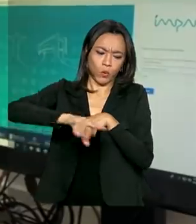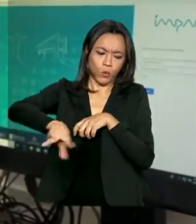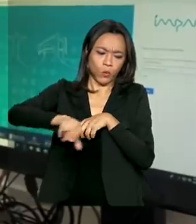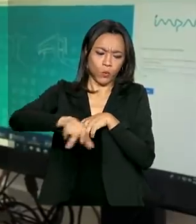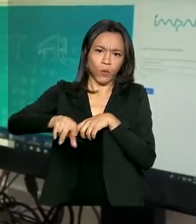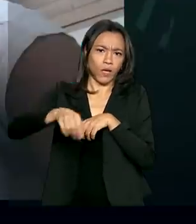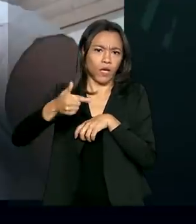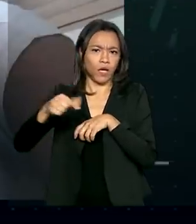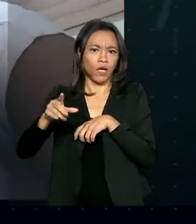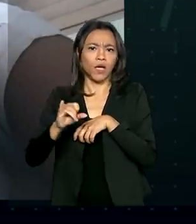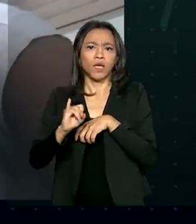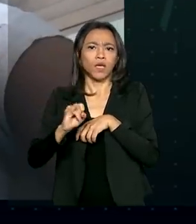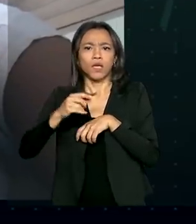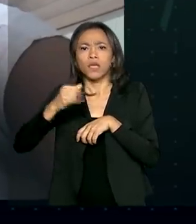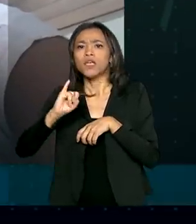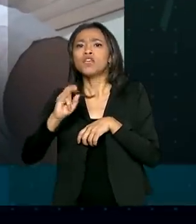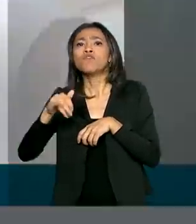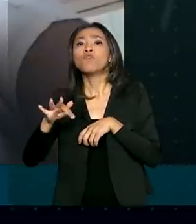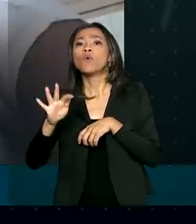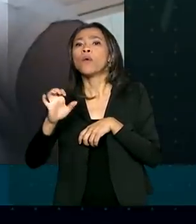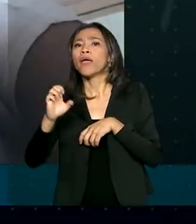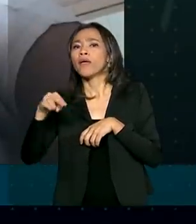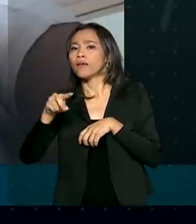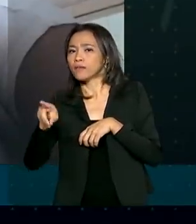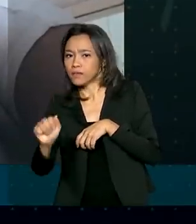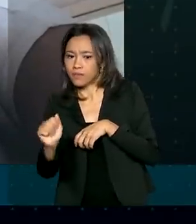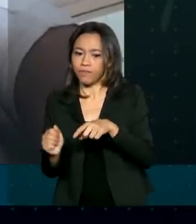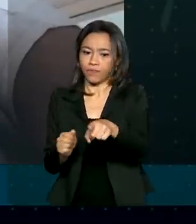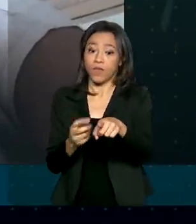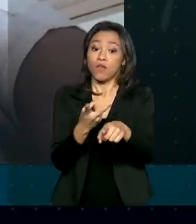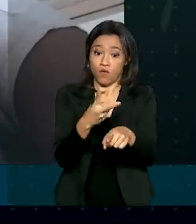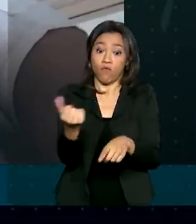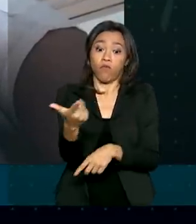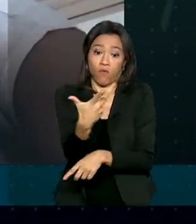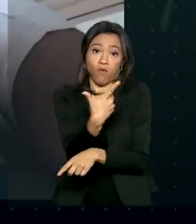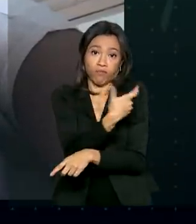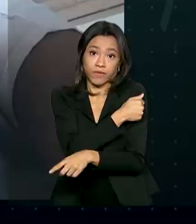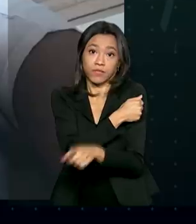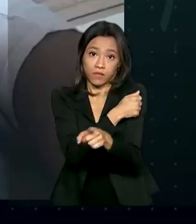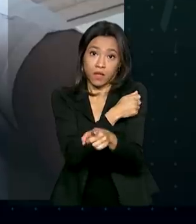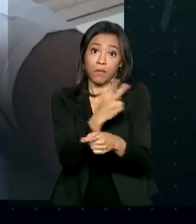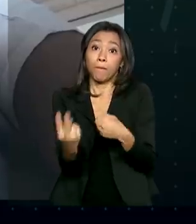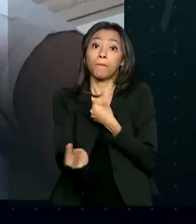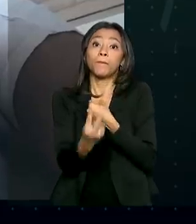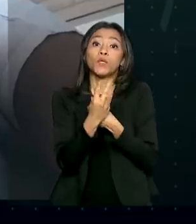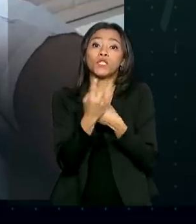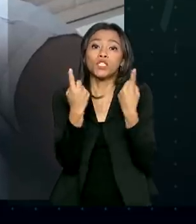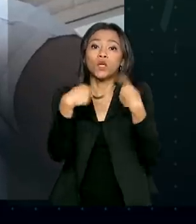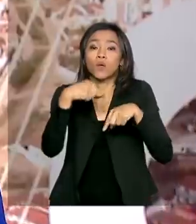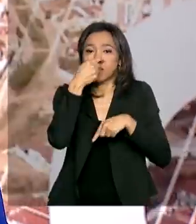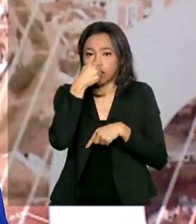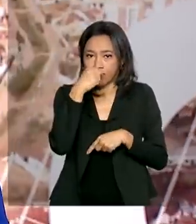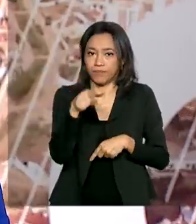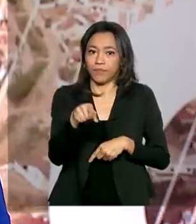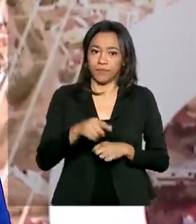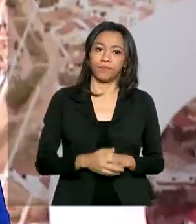de influência. Vou vacinar a Melina, porque eu acho muito importante, ela está protegida contra a gripe.